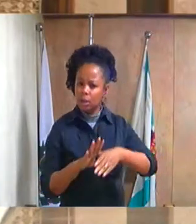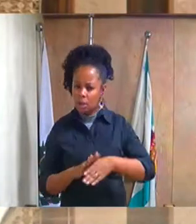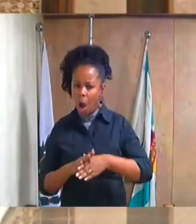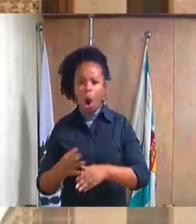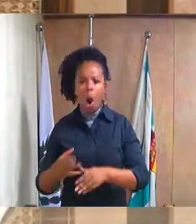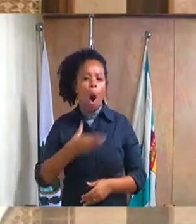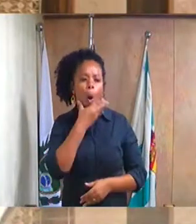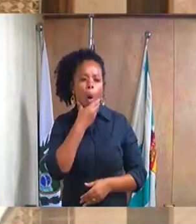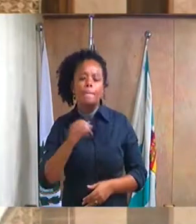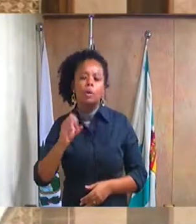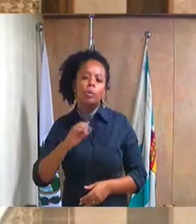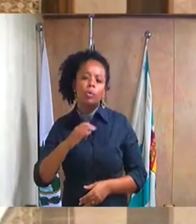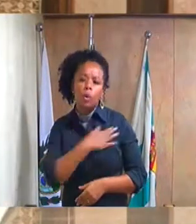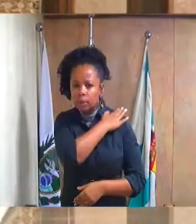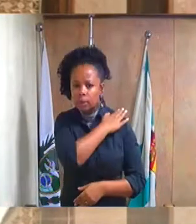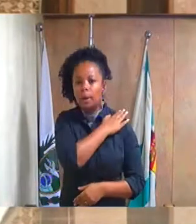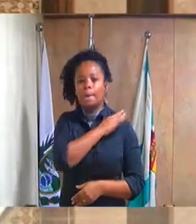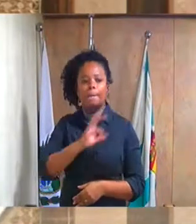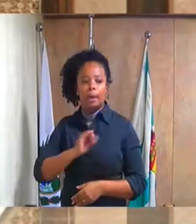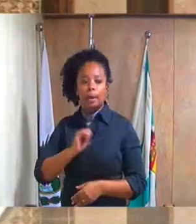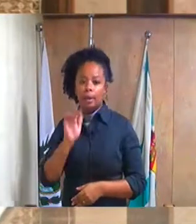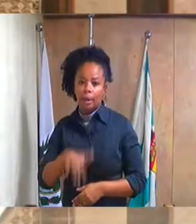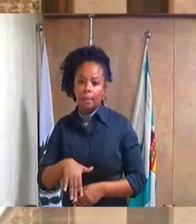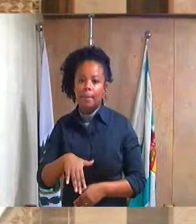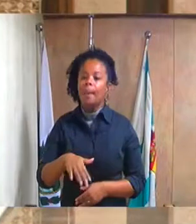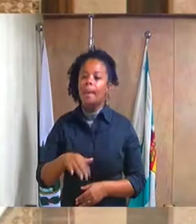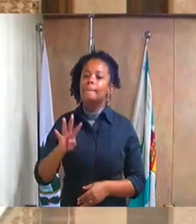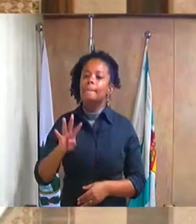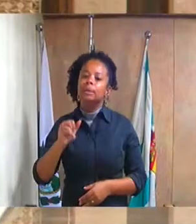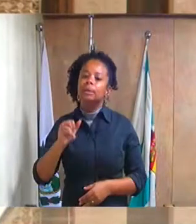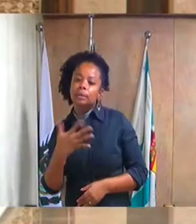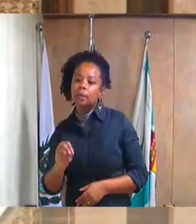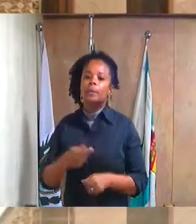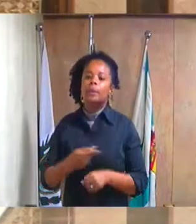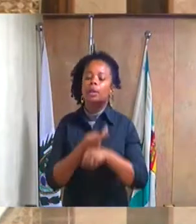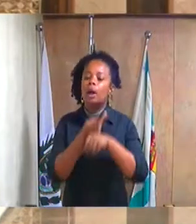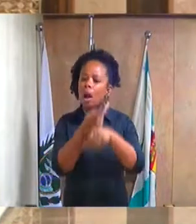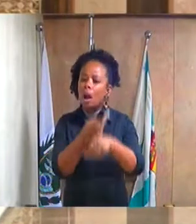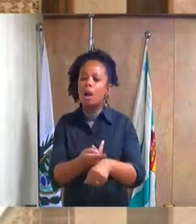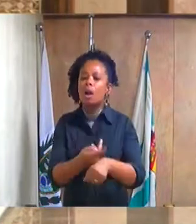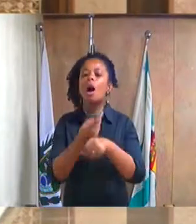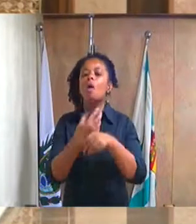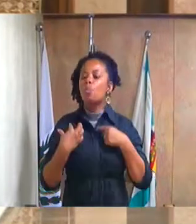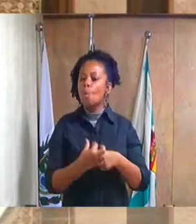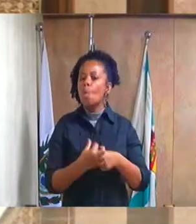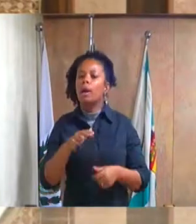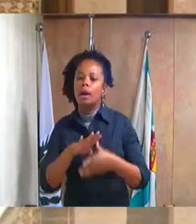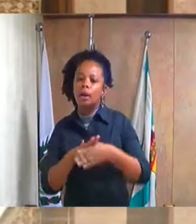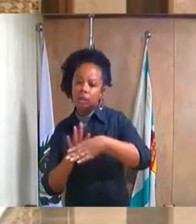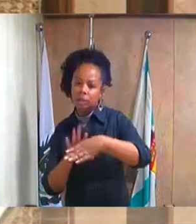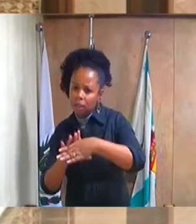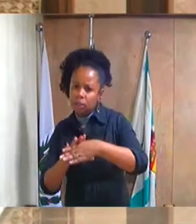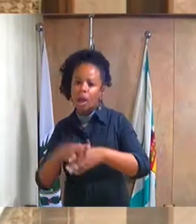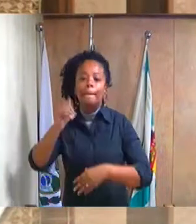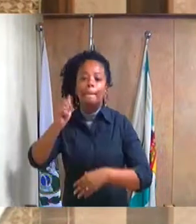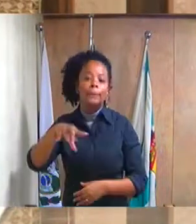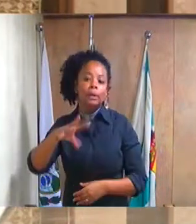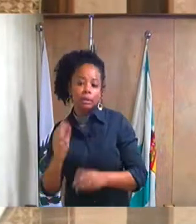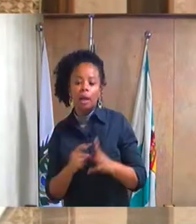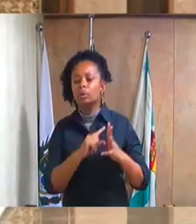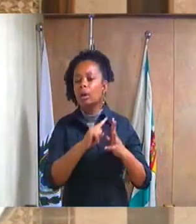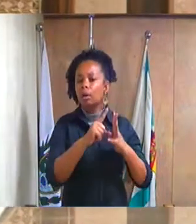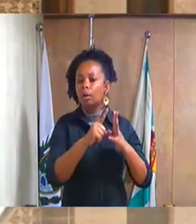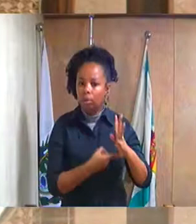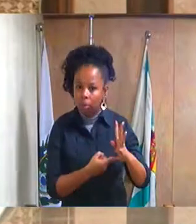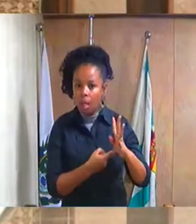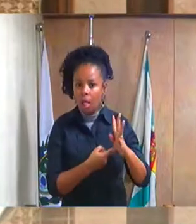PM Márcio Pereira Basílio, a medalha a bravura Duque Caxiense, ao justiço do Coronel PM Marcelo Francisco Nogueira Martins, a medalha a bravura Duque